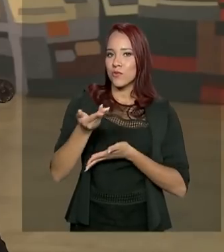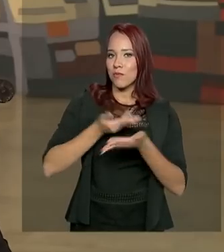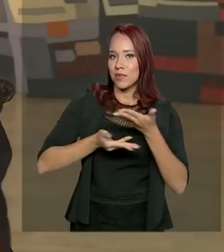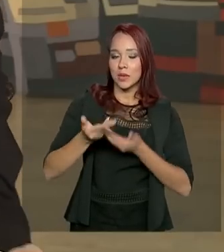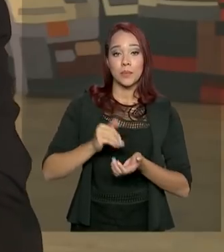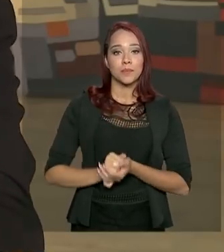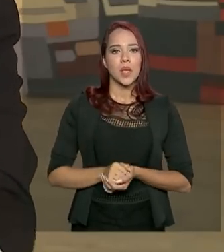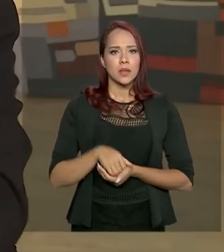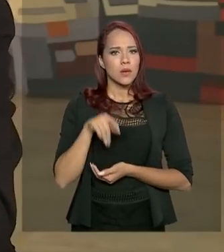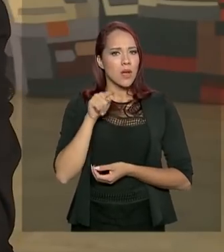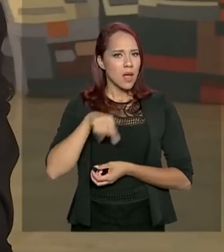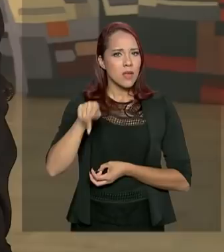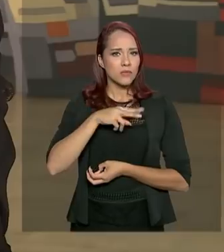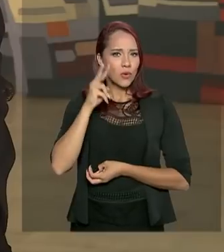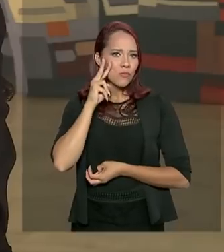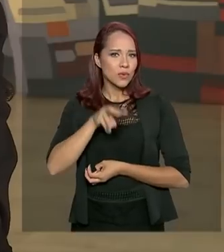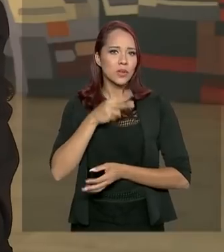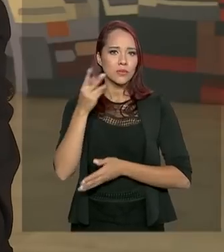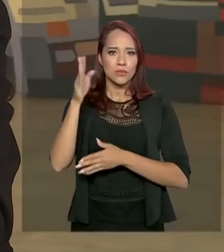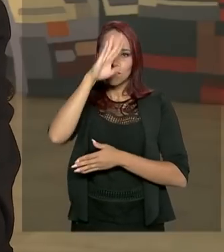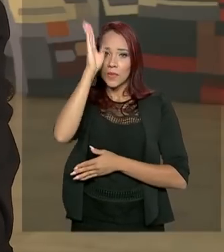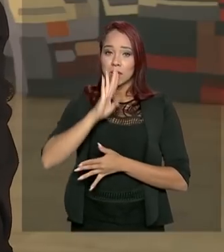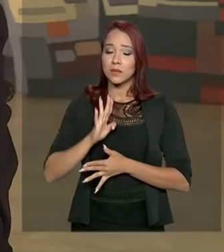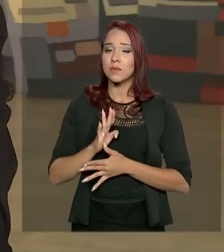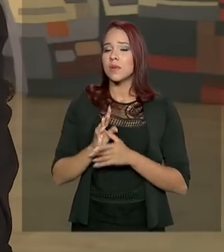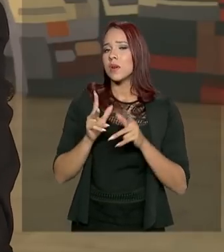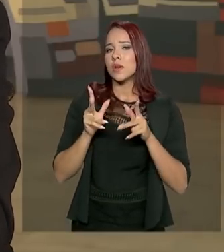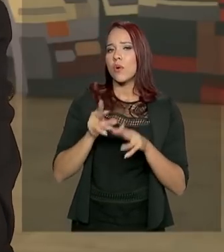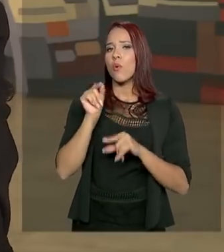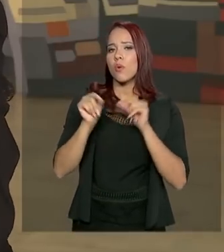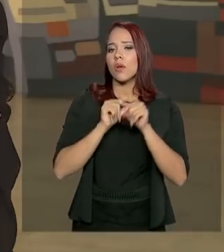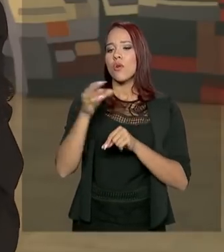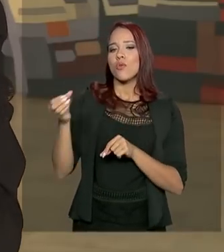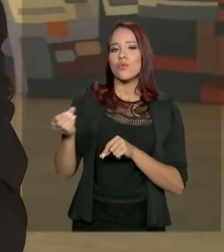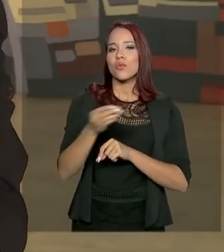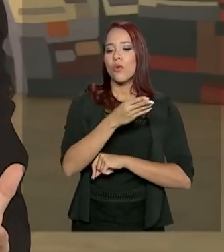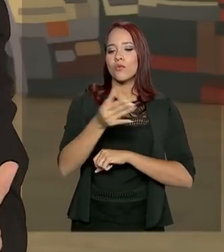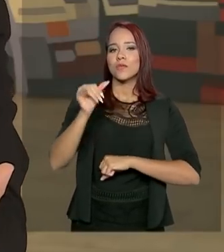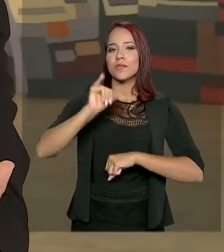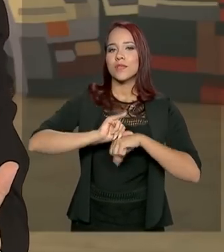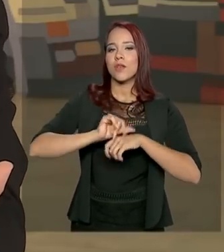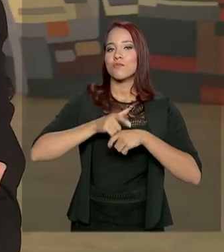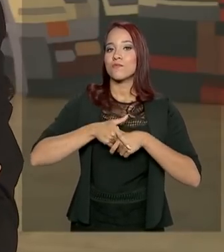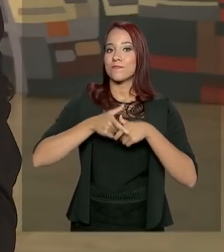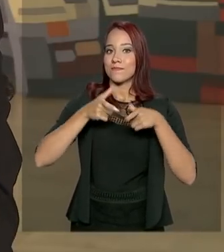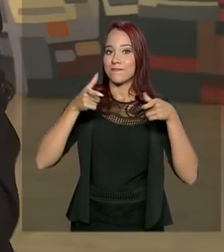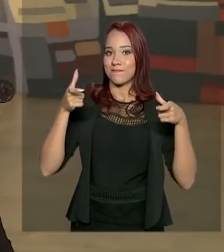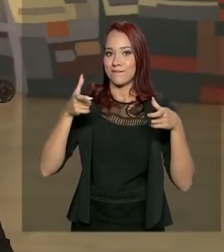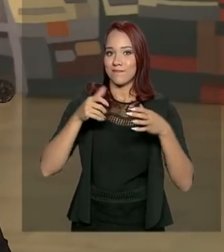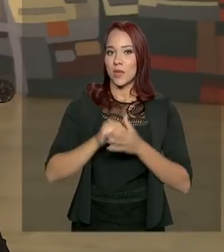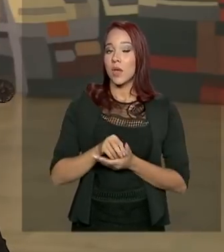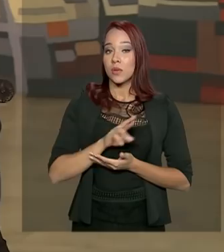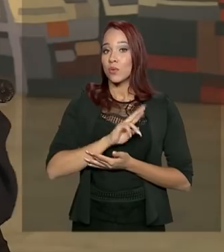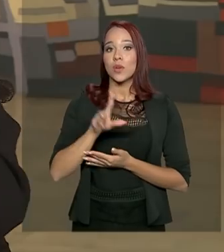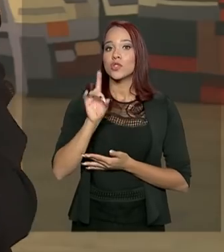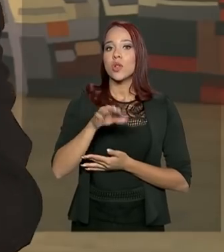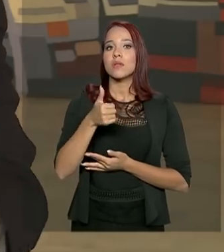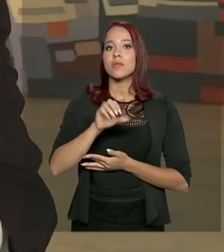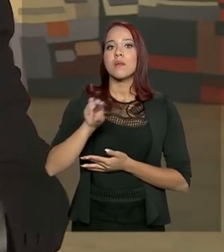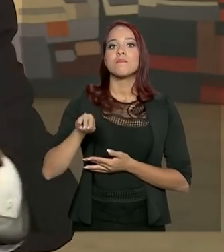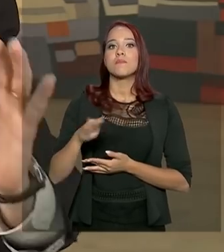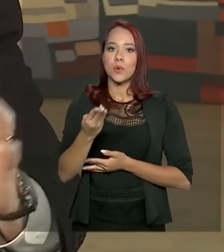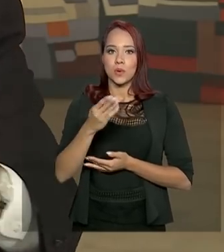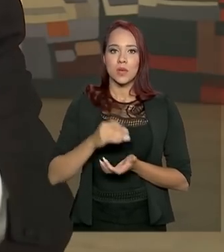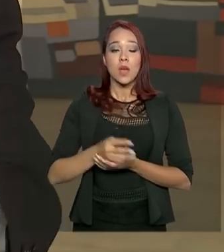Eles estão vendo o Brasil como, de certa forma, um novo polo de crescimento. Então, não são só esses 10 bilhões, é uma